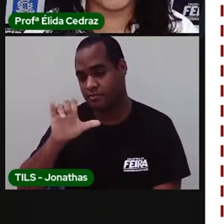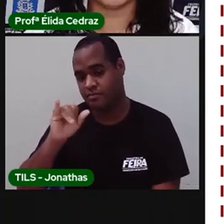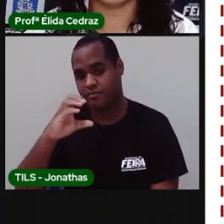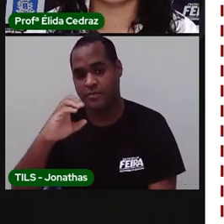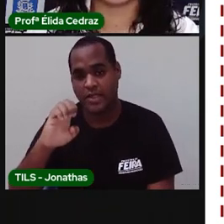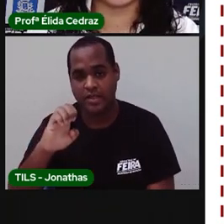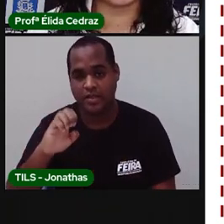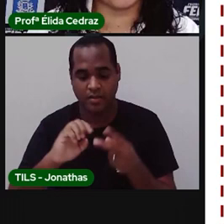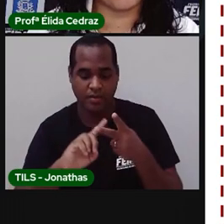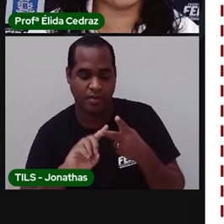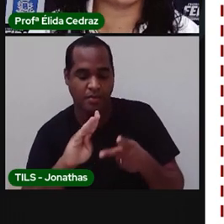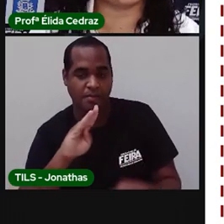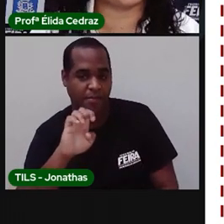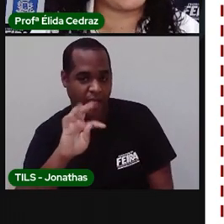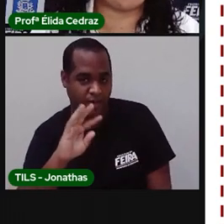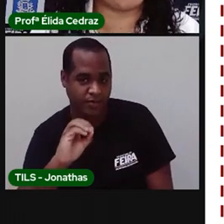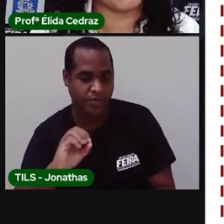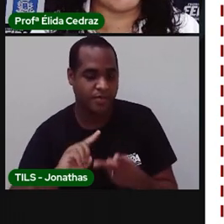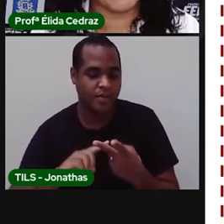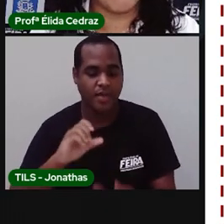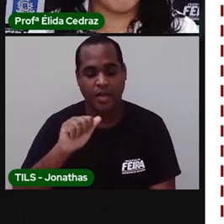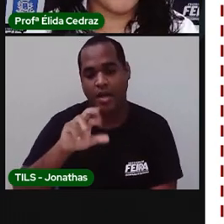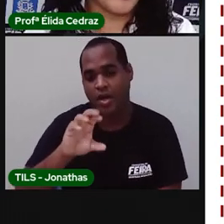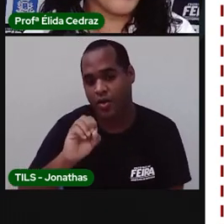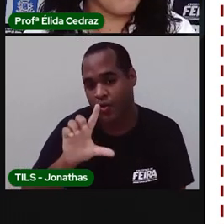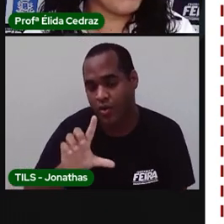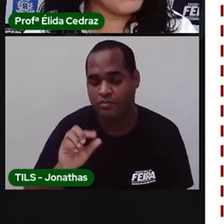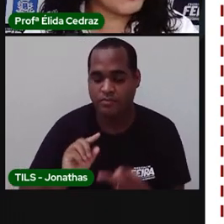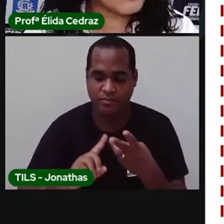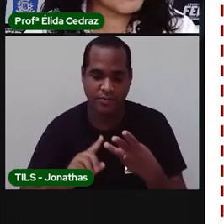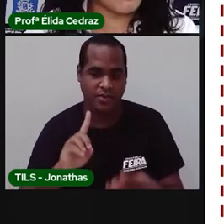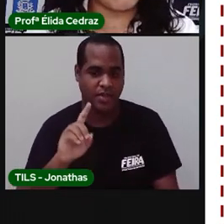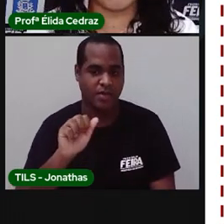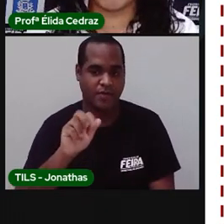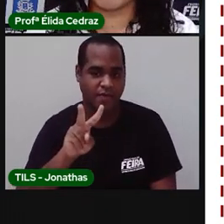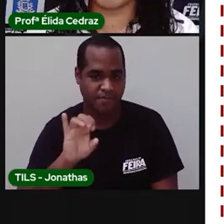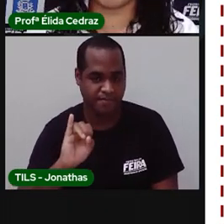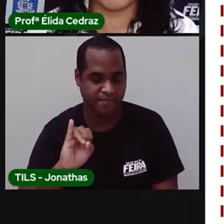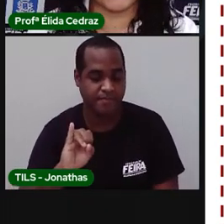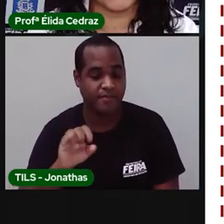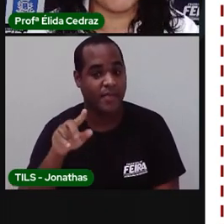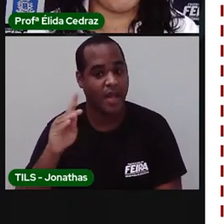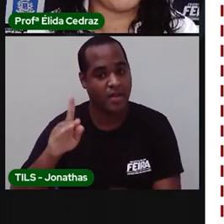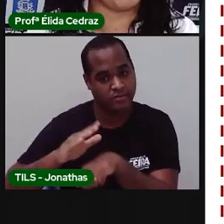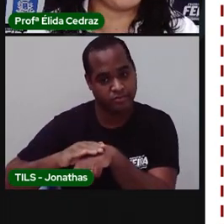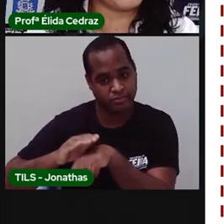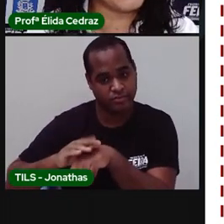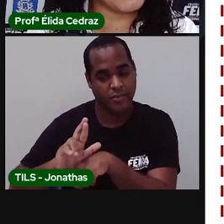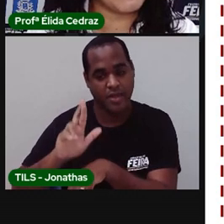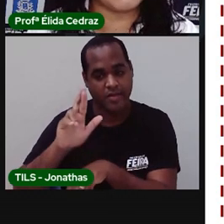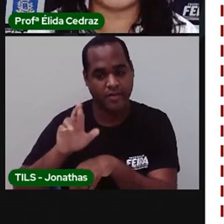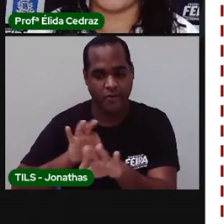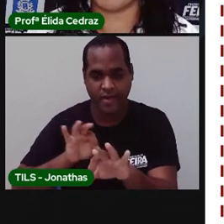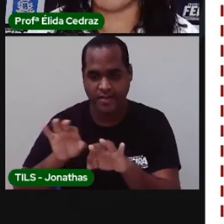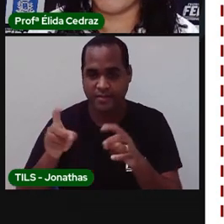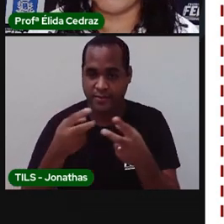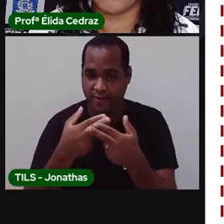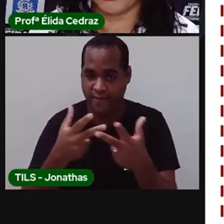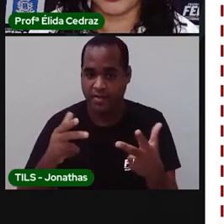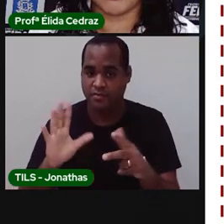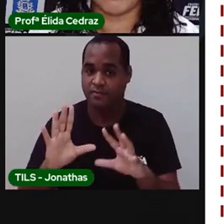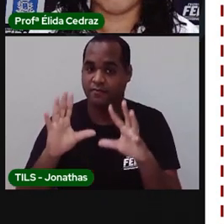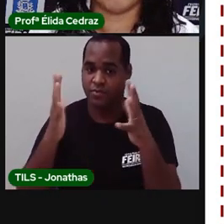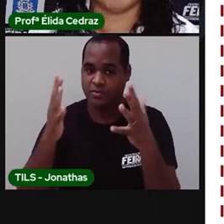Beto, Carol e Davi, a organizarem uma festa para a amiga deles, a